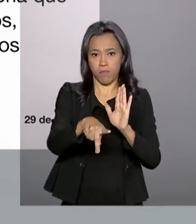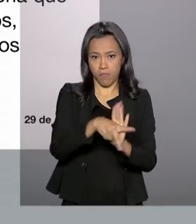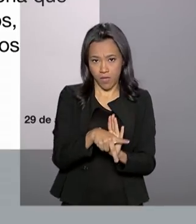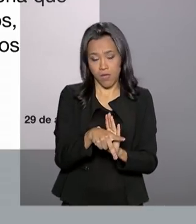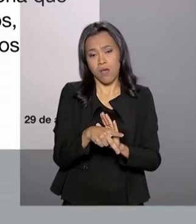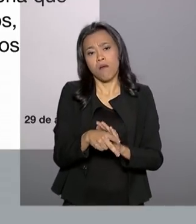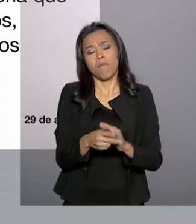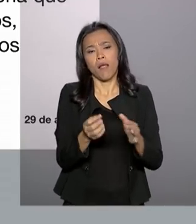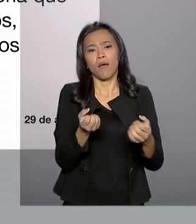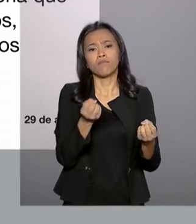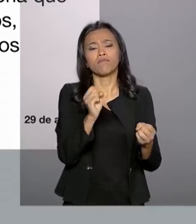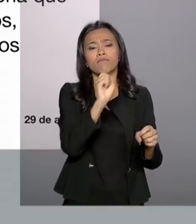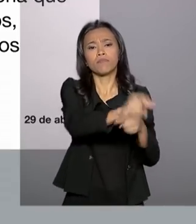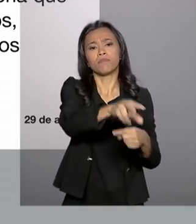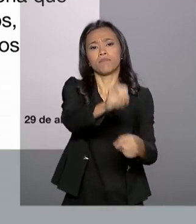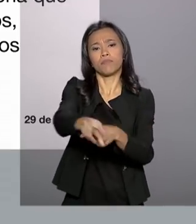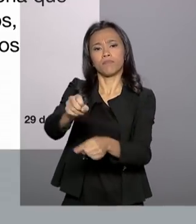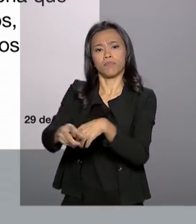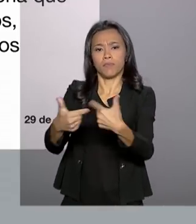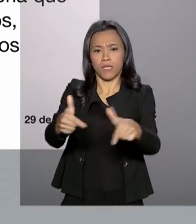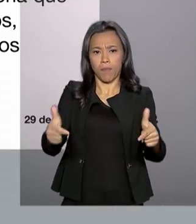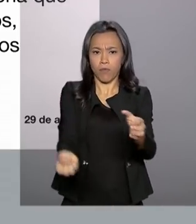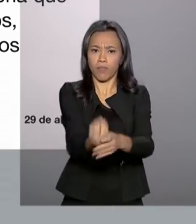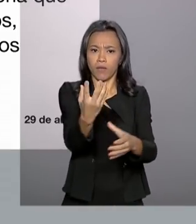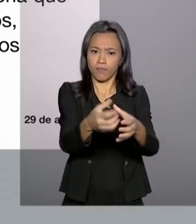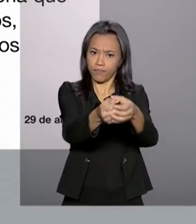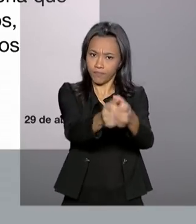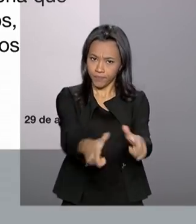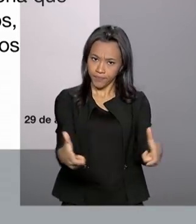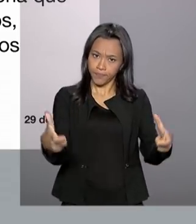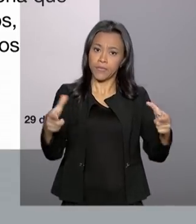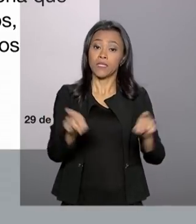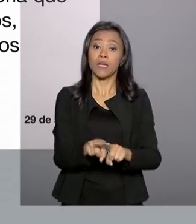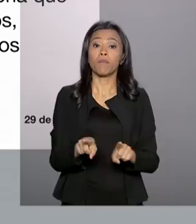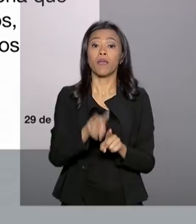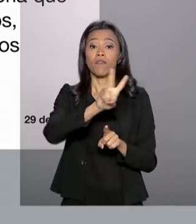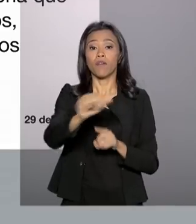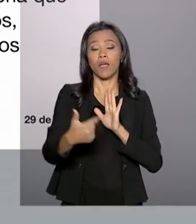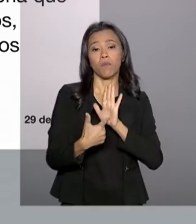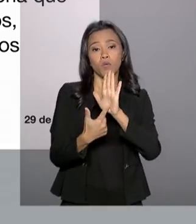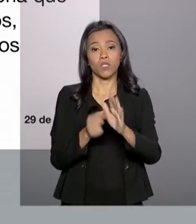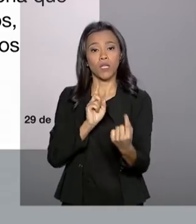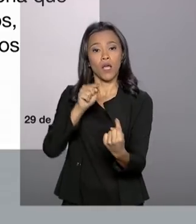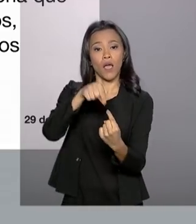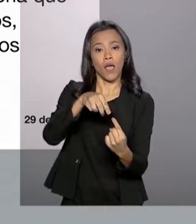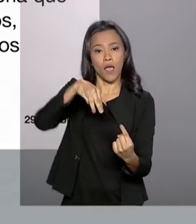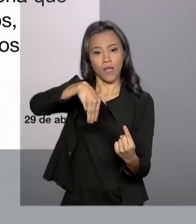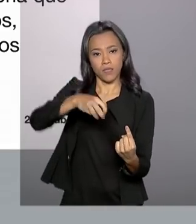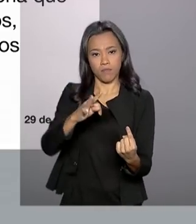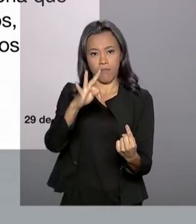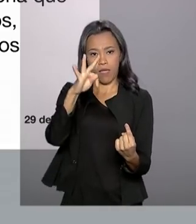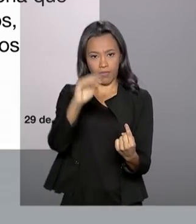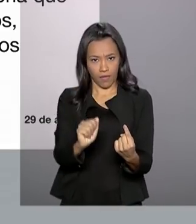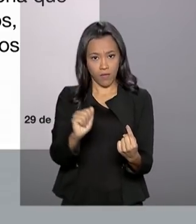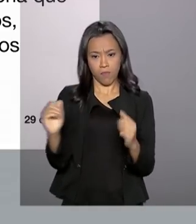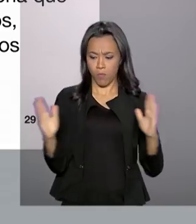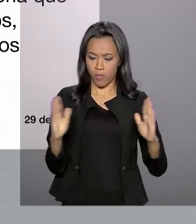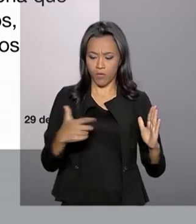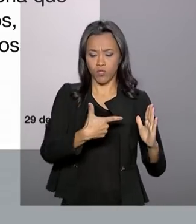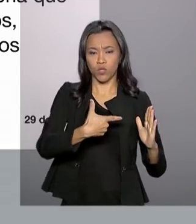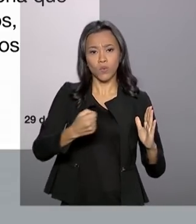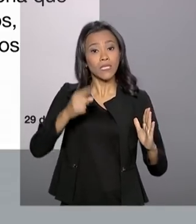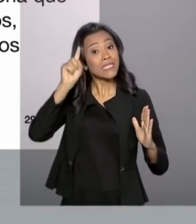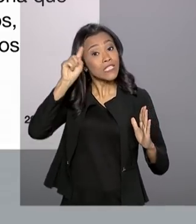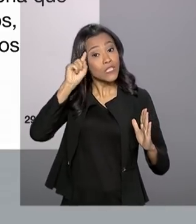empregos. Ele confirmou que o governo vai apresentar também as metas para os próximos 200 dias e que conversou